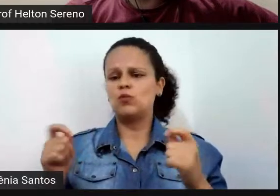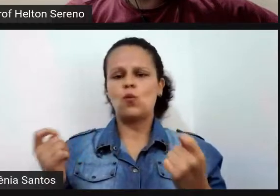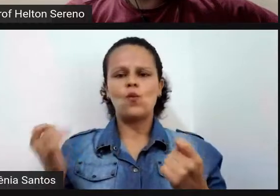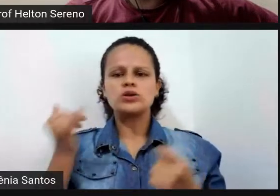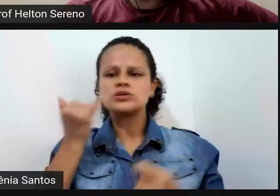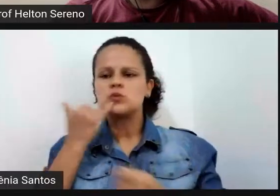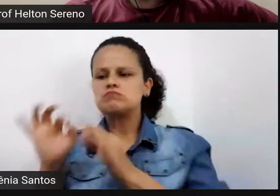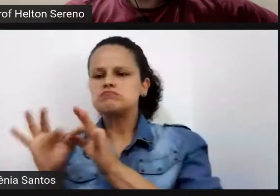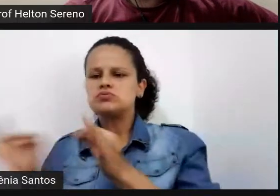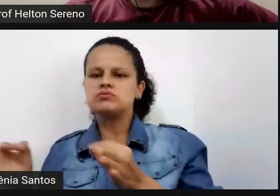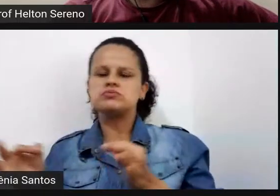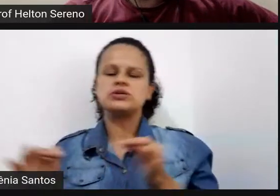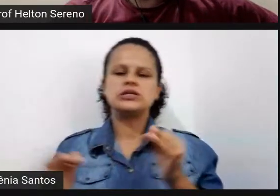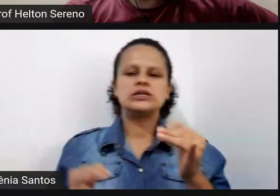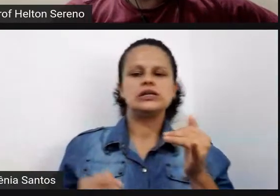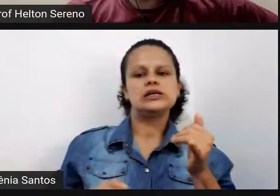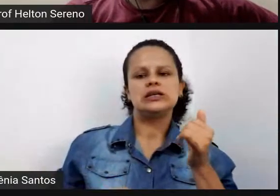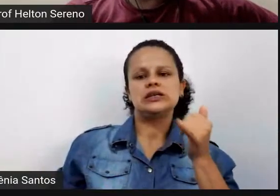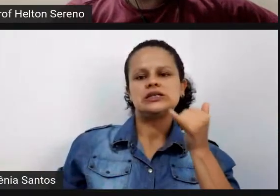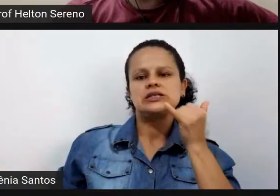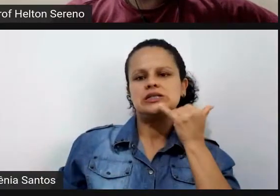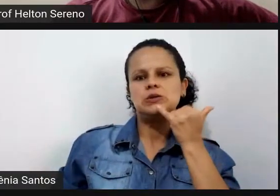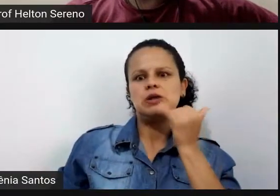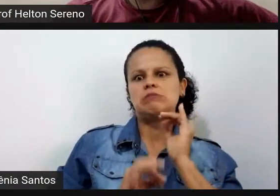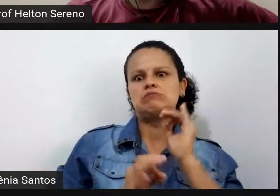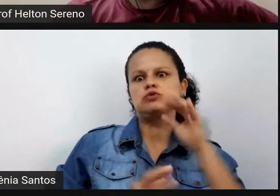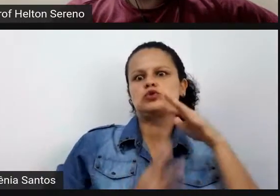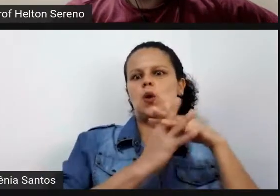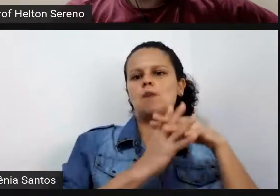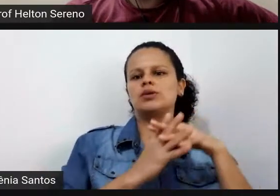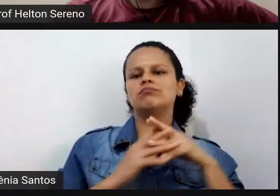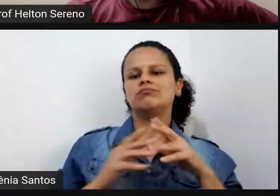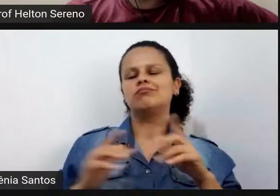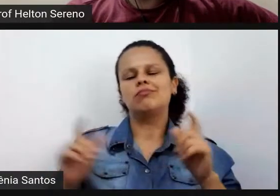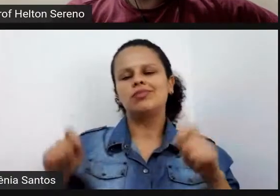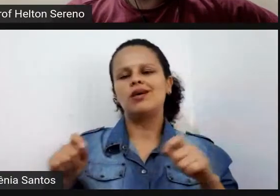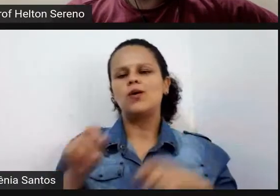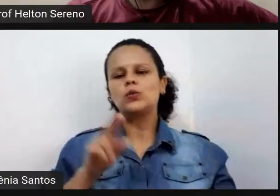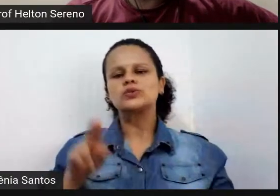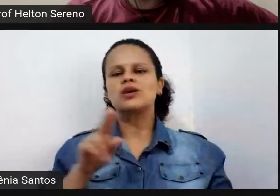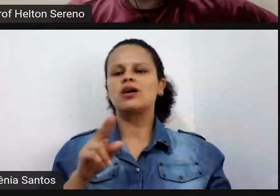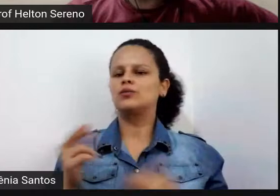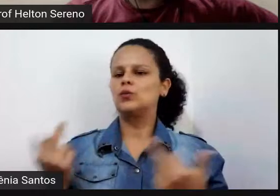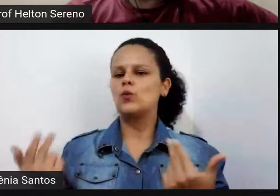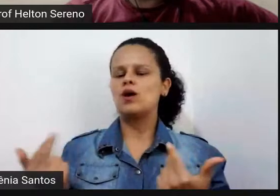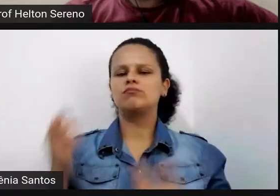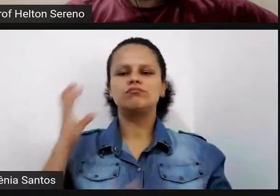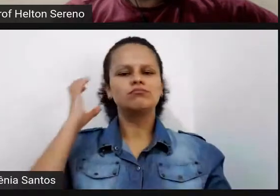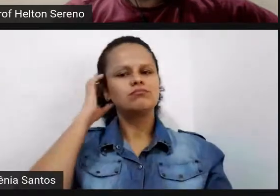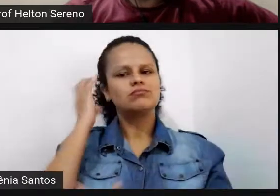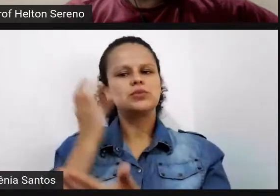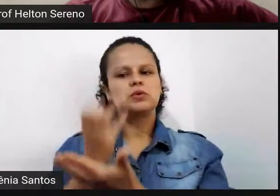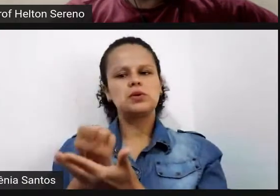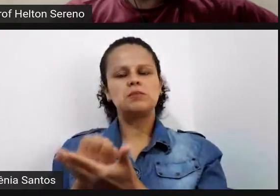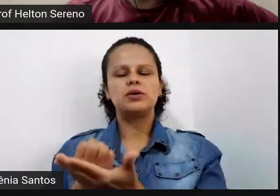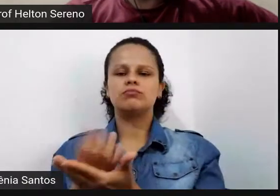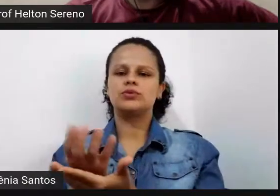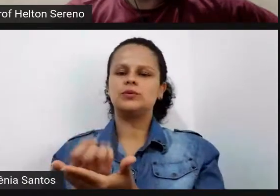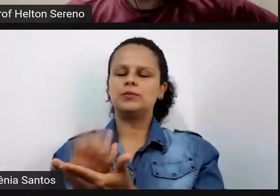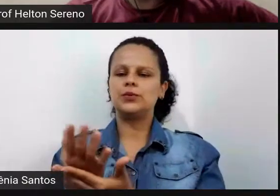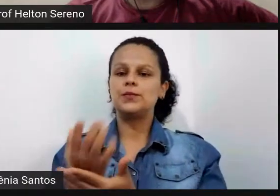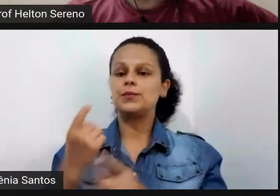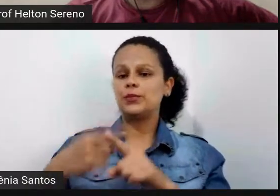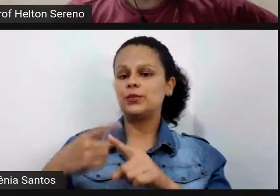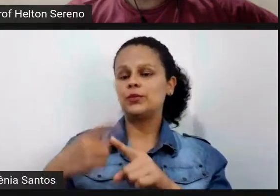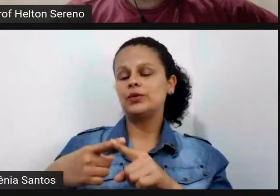inclusive ele se aplica muito muito de maneira bastante produtiva quando você fala de